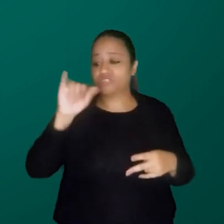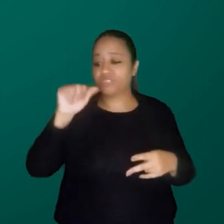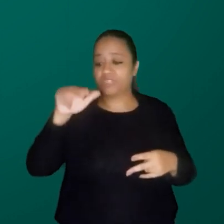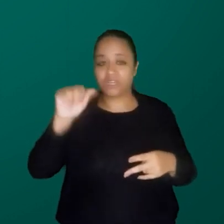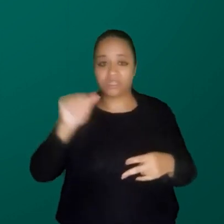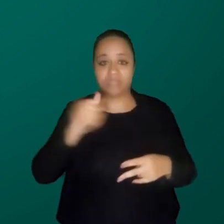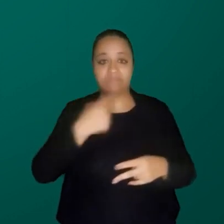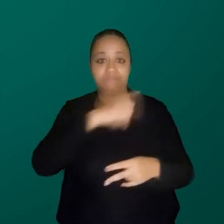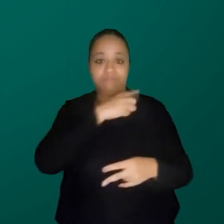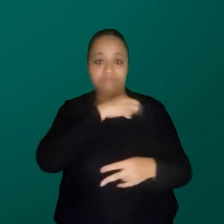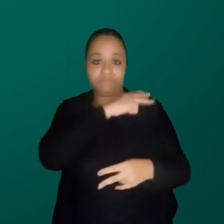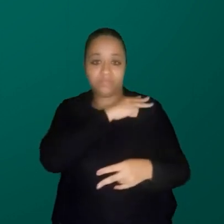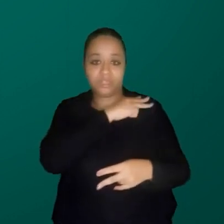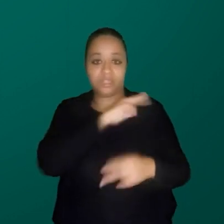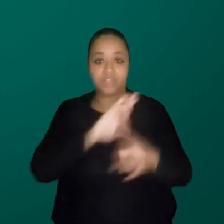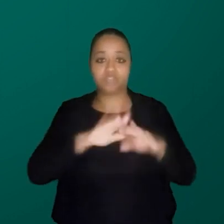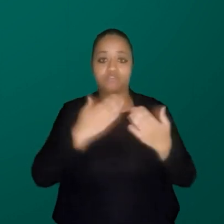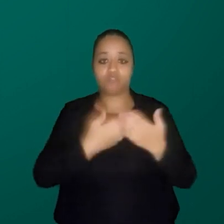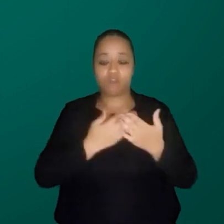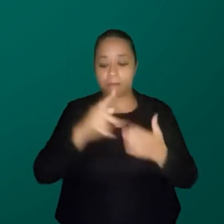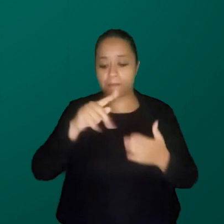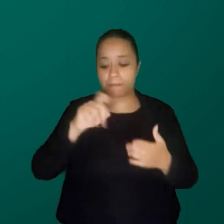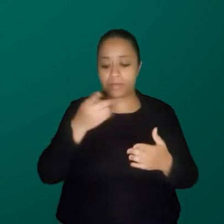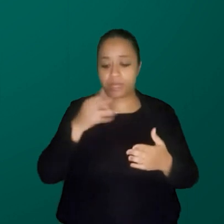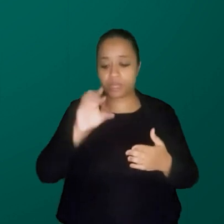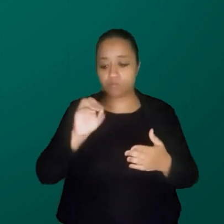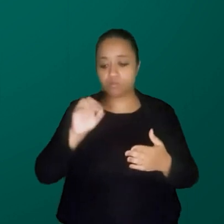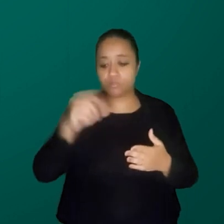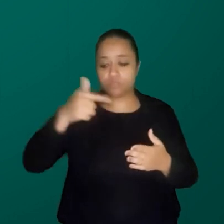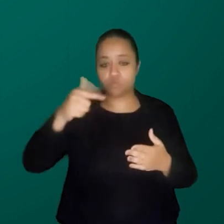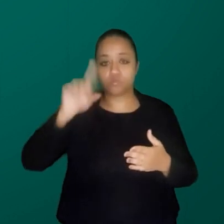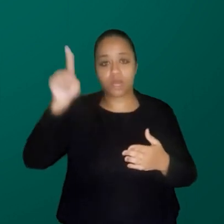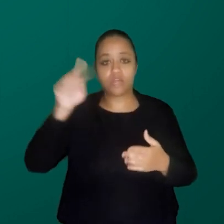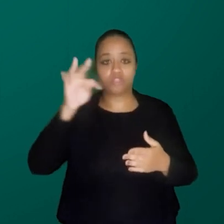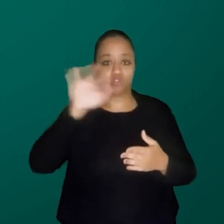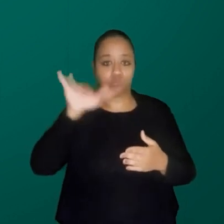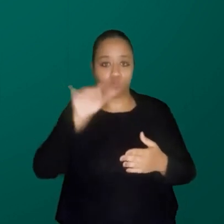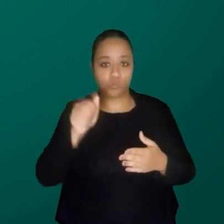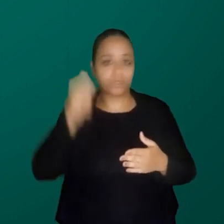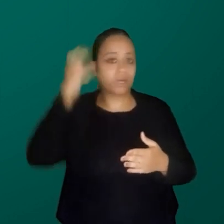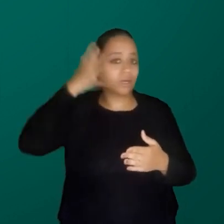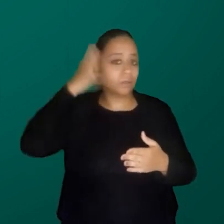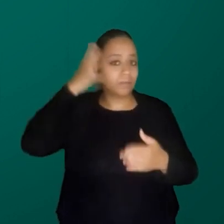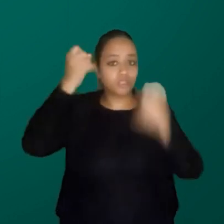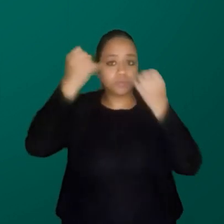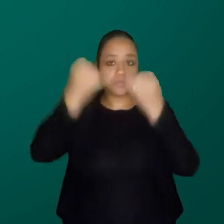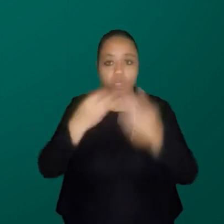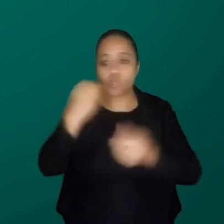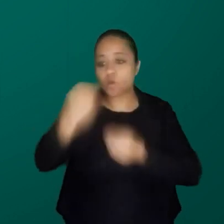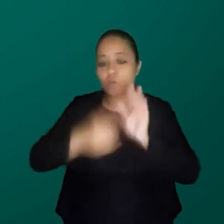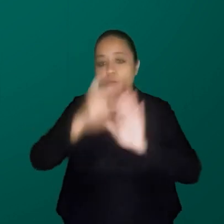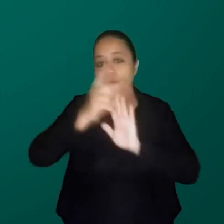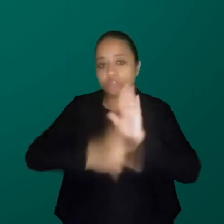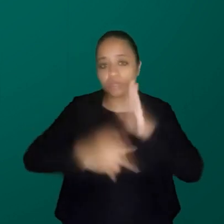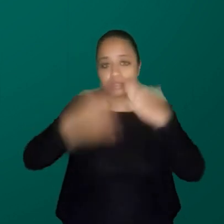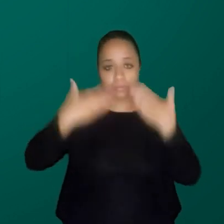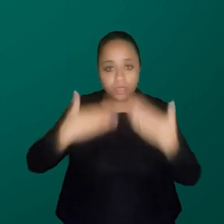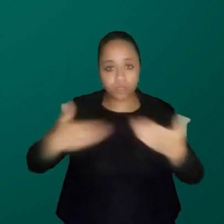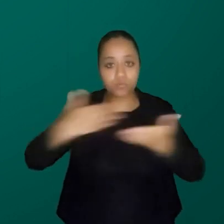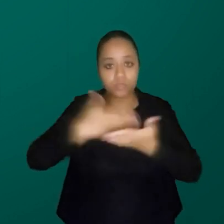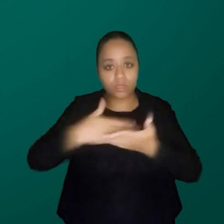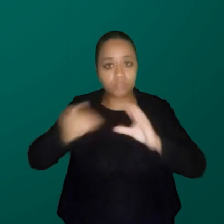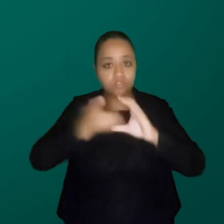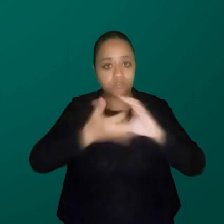médio no Colégio Pedro II da Tijuca, dando uma palestra, explicando como é que o projeto funcionava, era a abertura das nossas atividades lá.